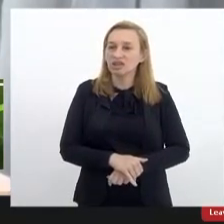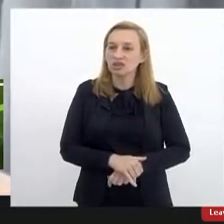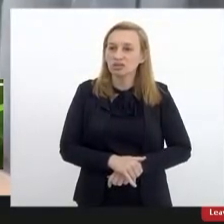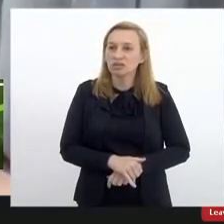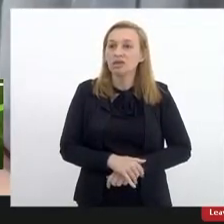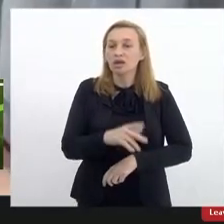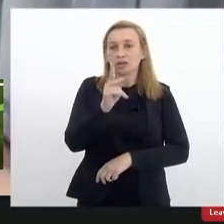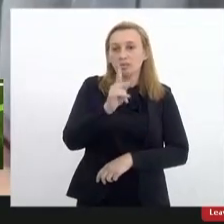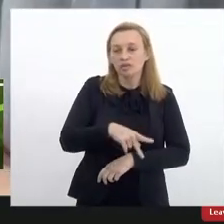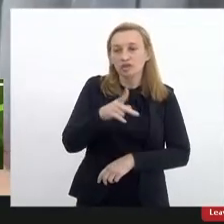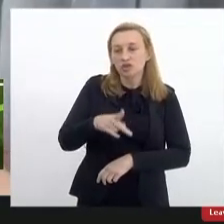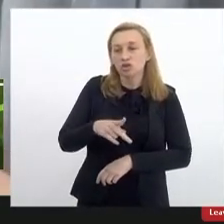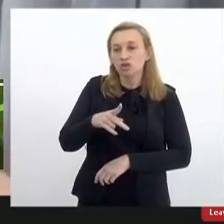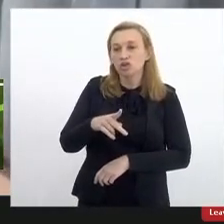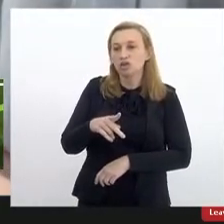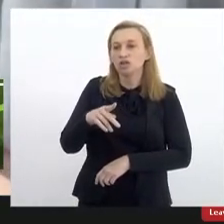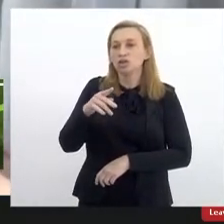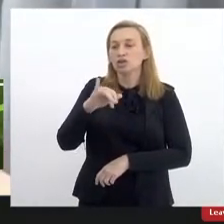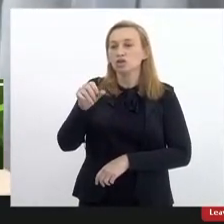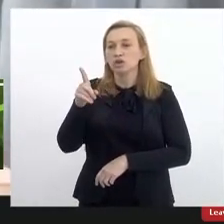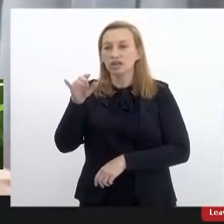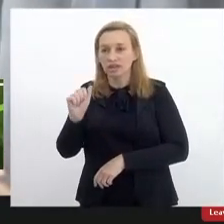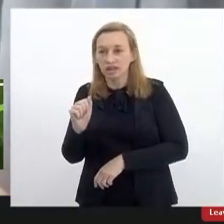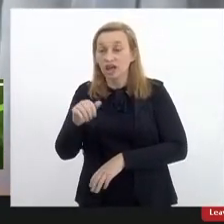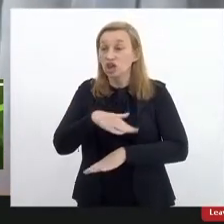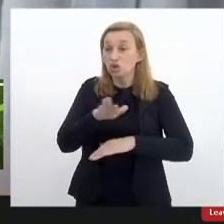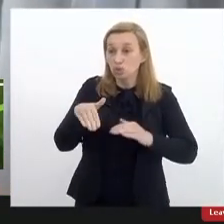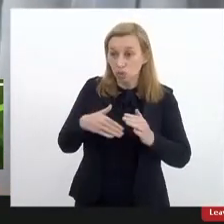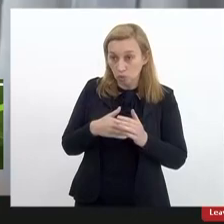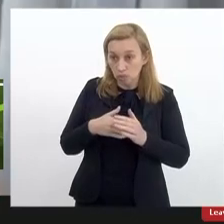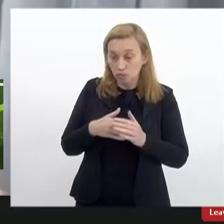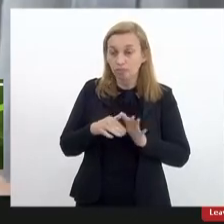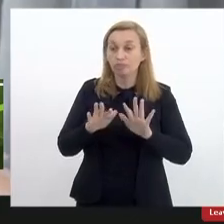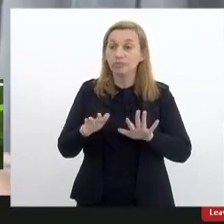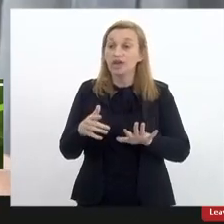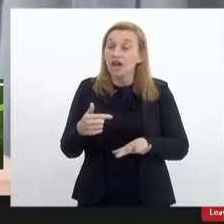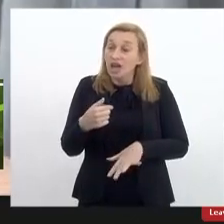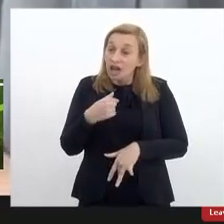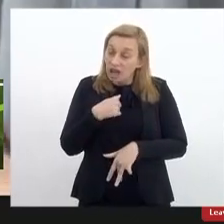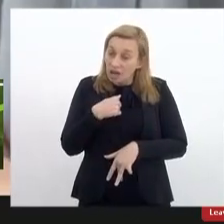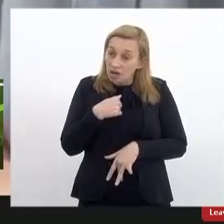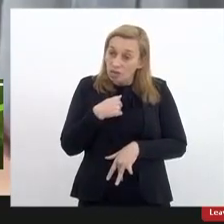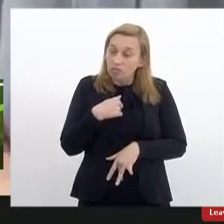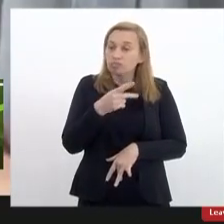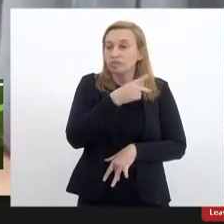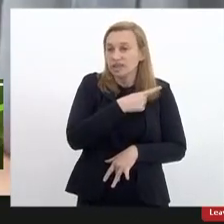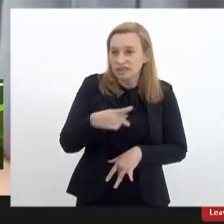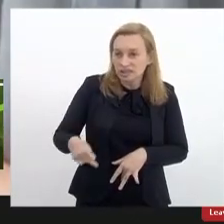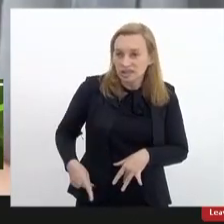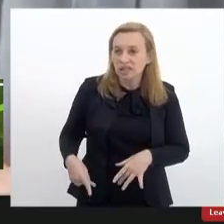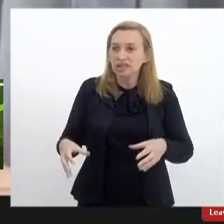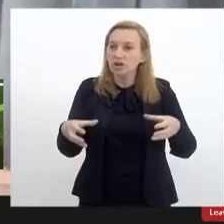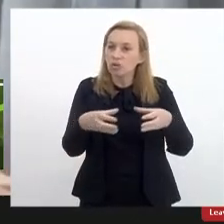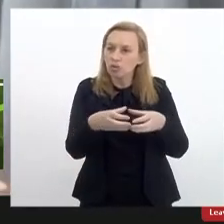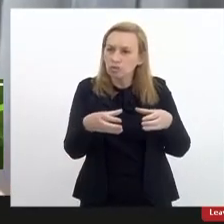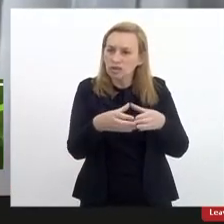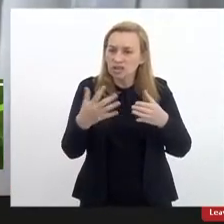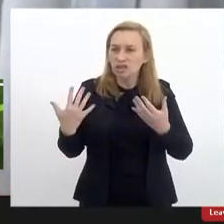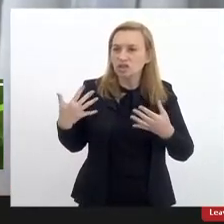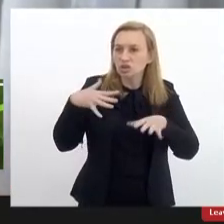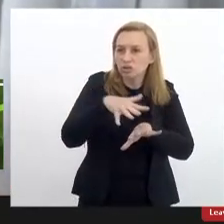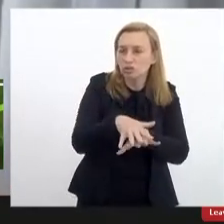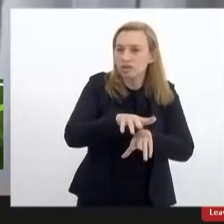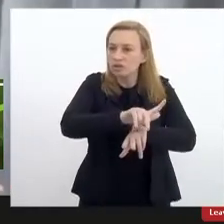professora Juíza e toda a audiência eu estou presidente da comissão de inclusão e